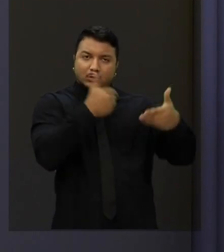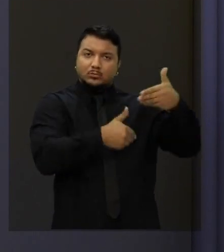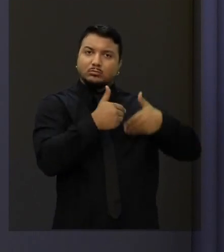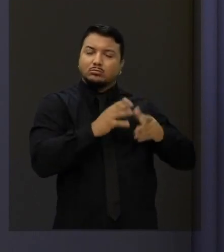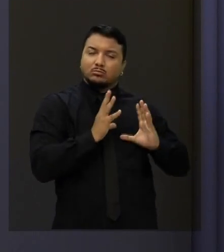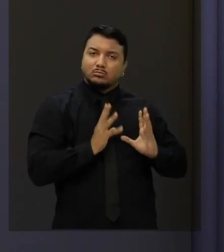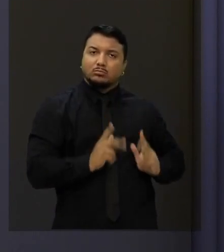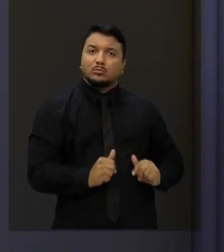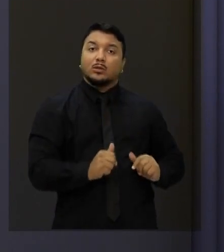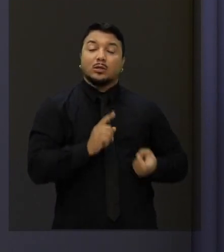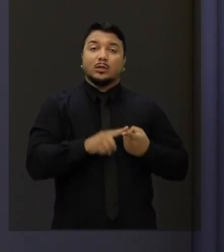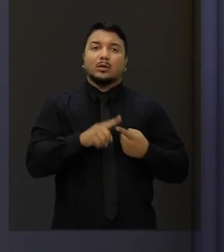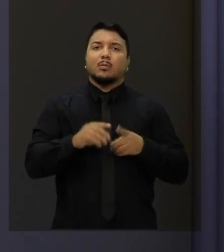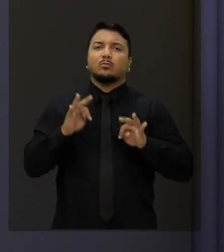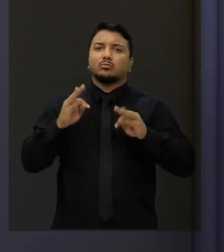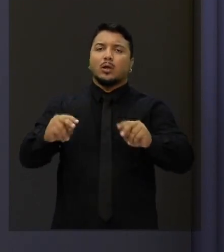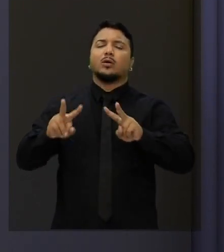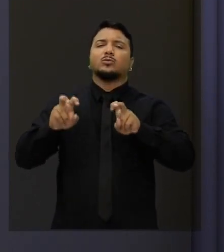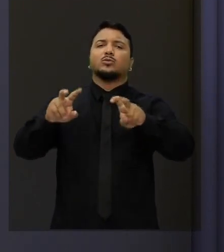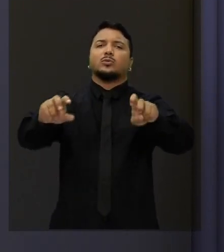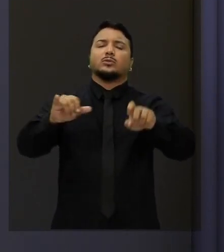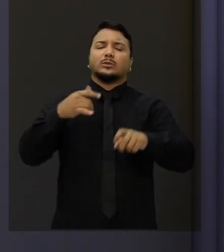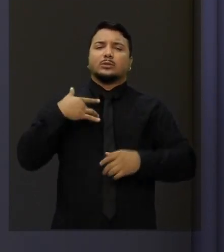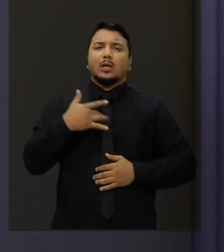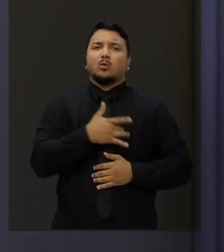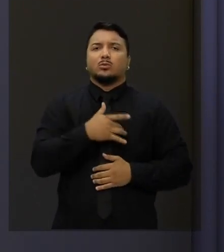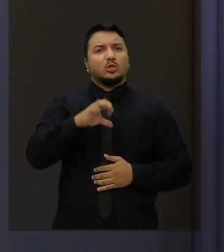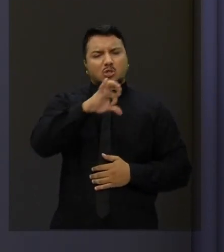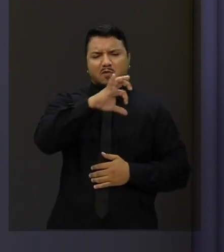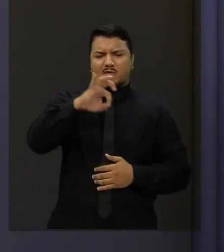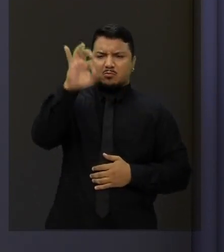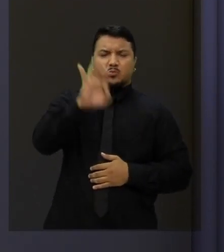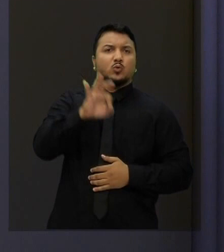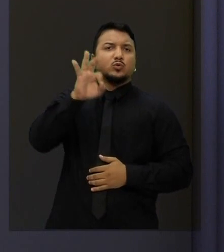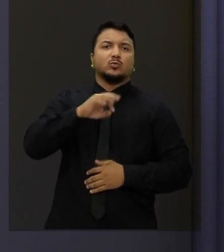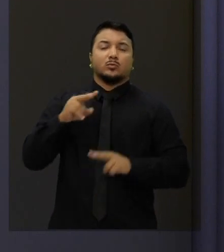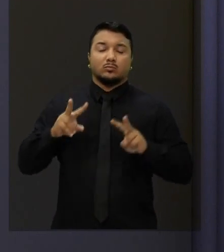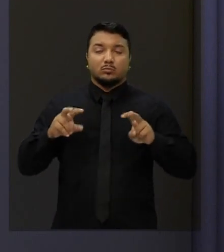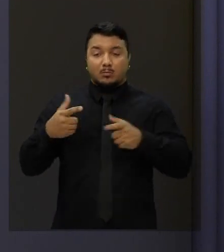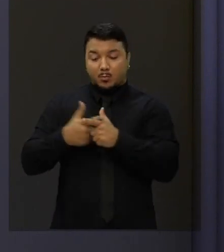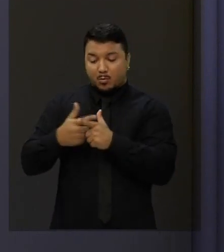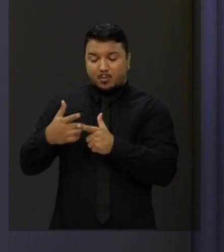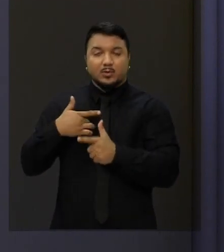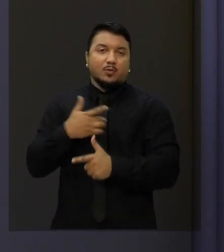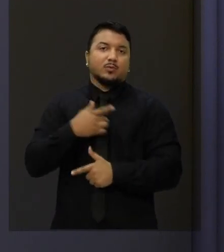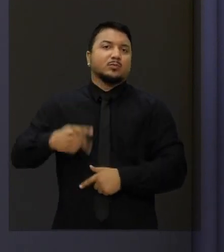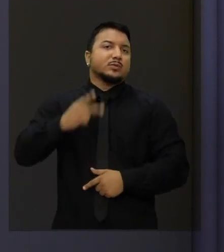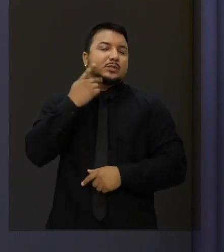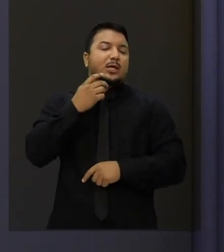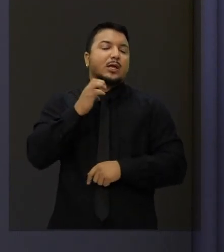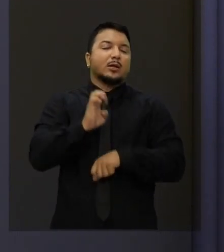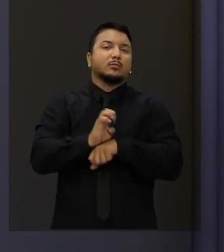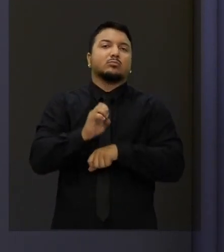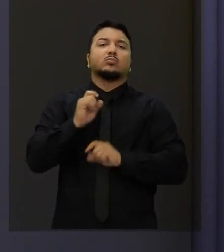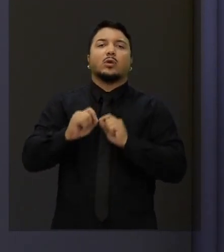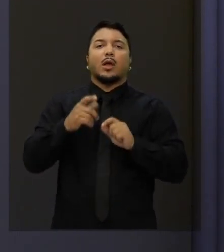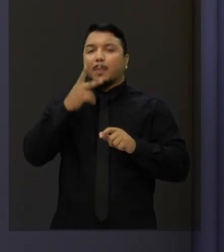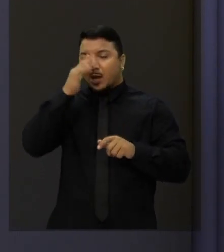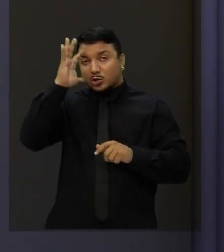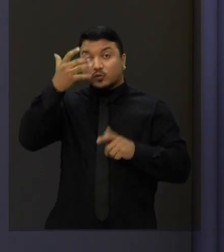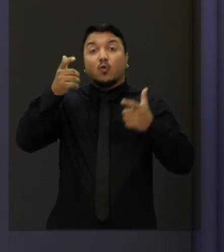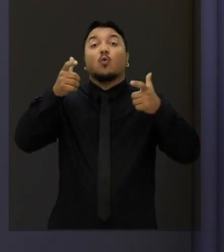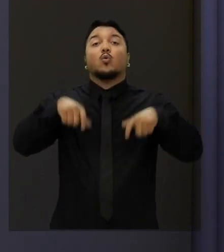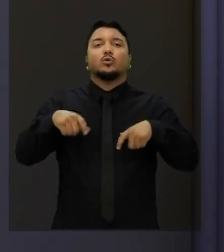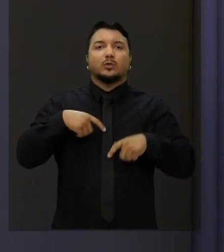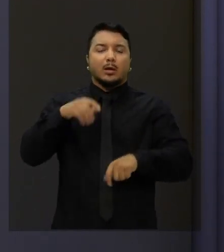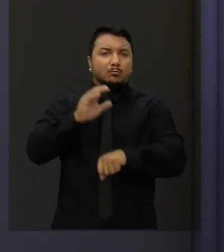todos os casos de saúde, pelo menos 90% dos problemas de saúde no Ceará, eles sejam resolvidos na sua região, na região